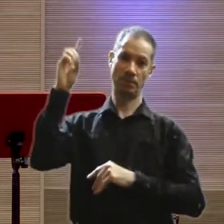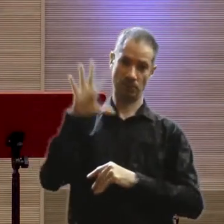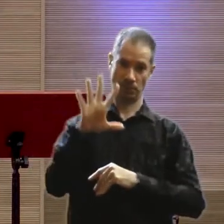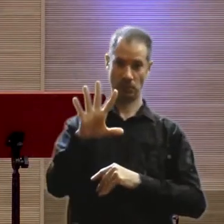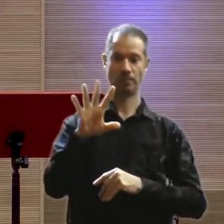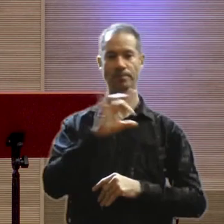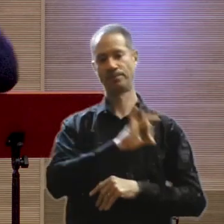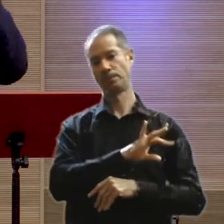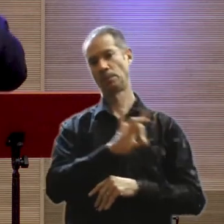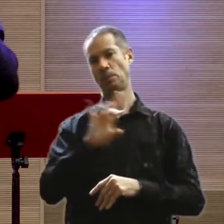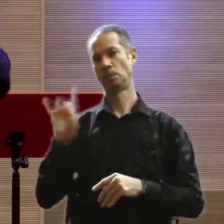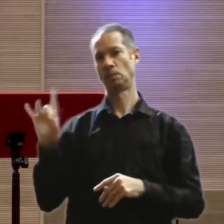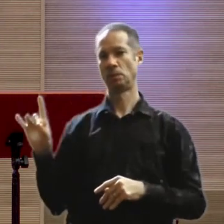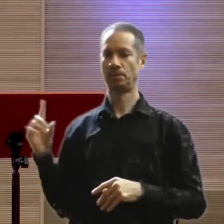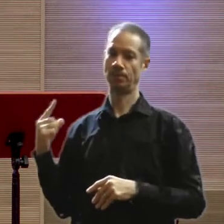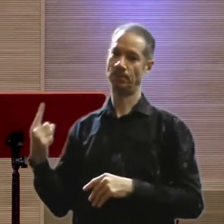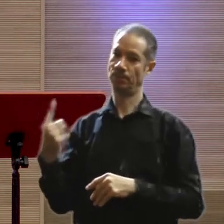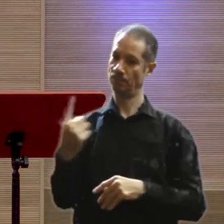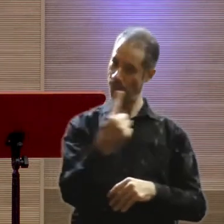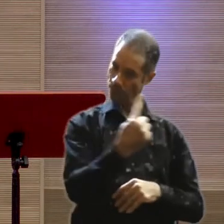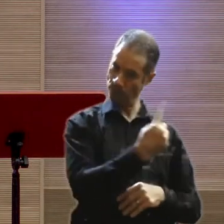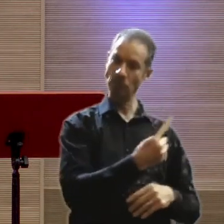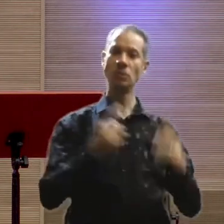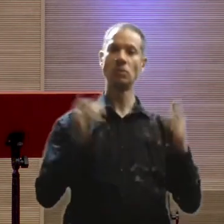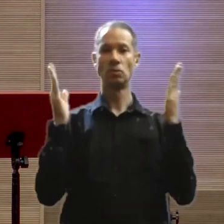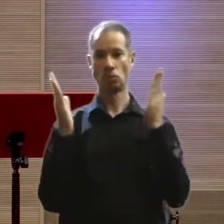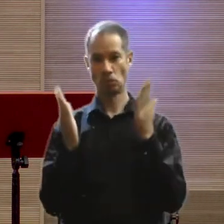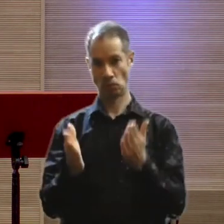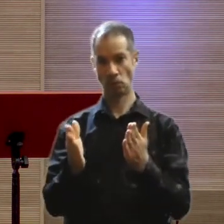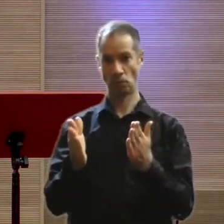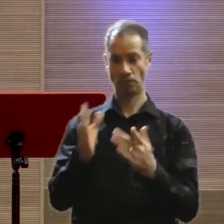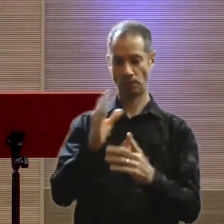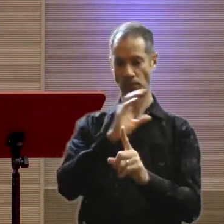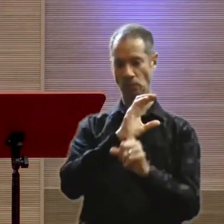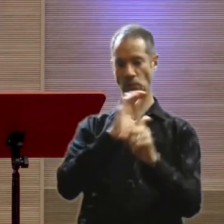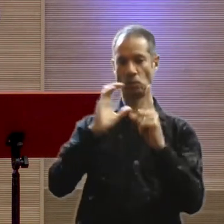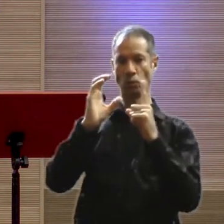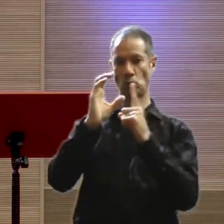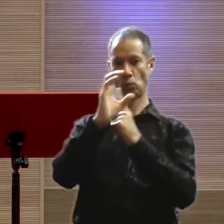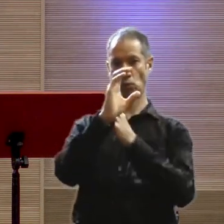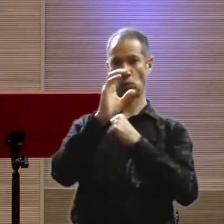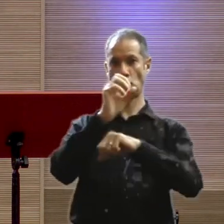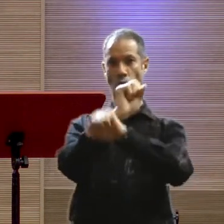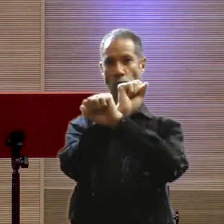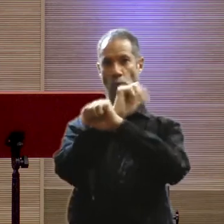cada um. E hoje no culto de cura.